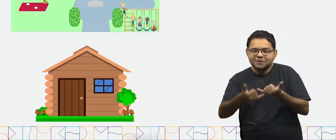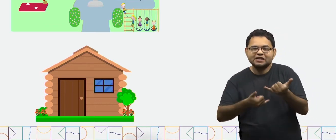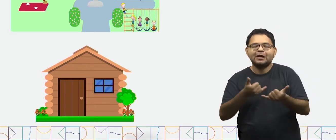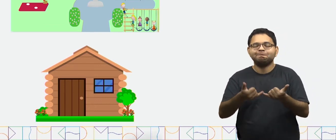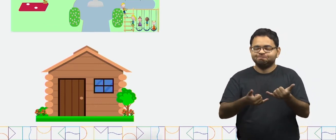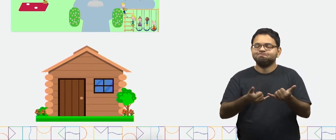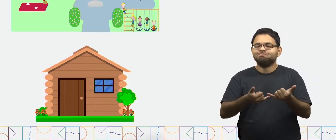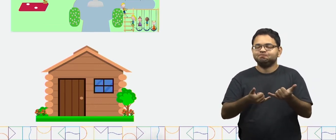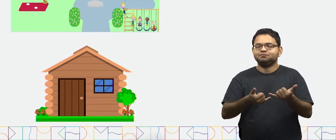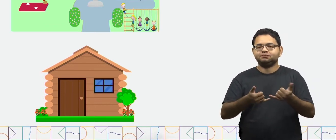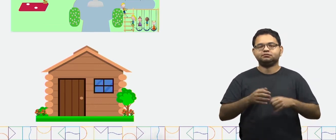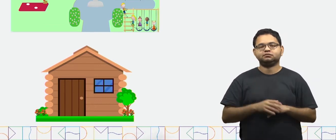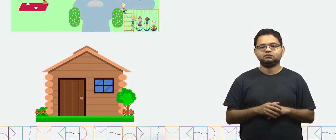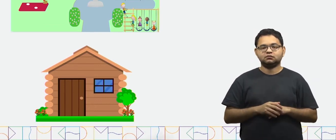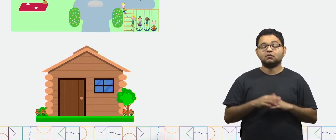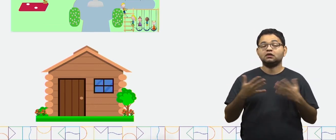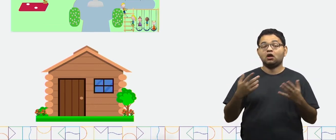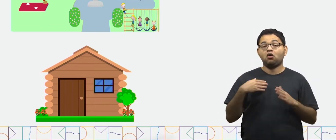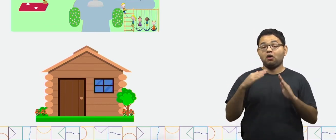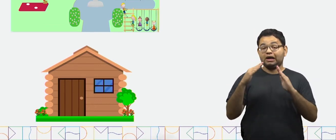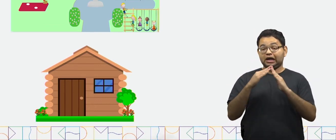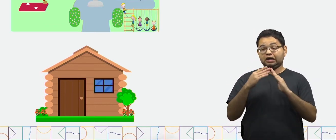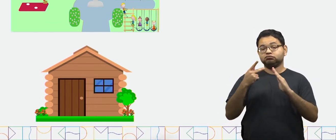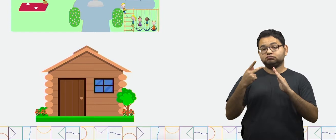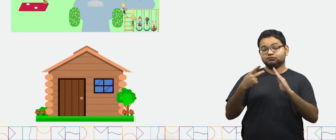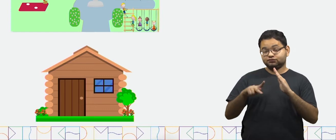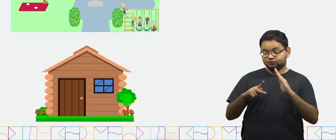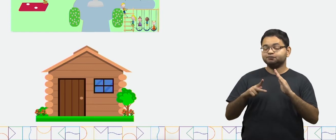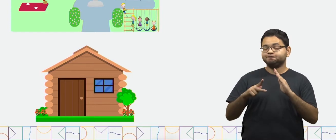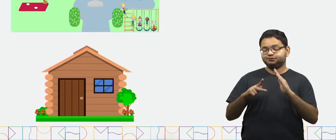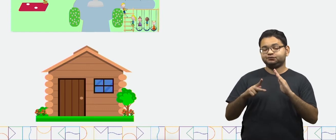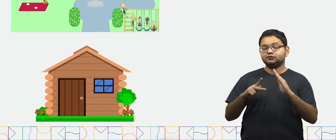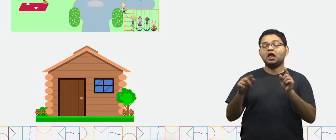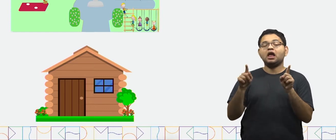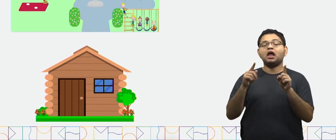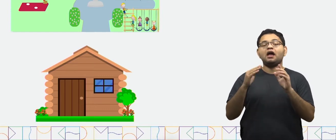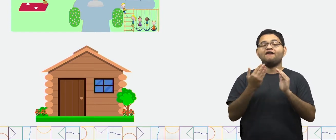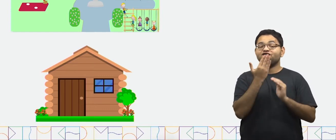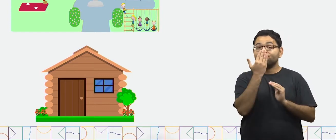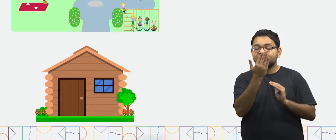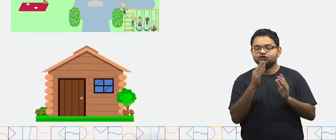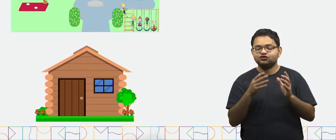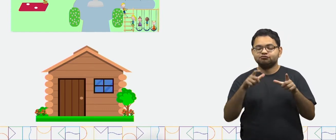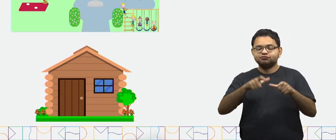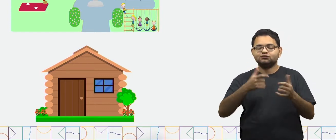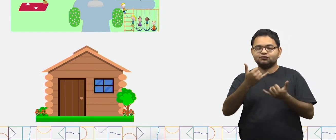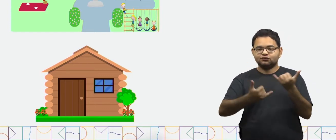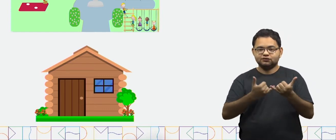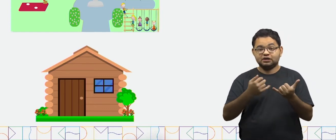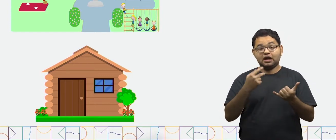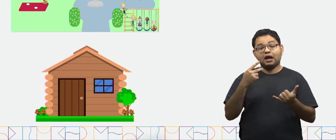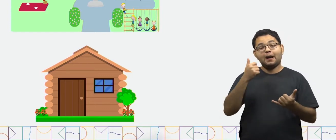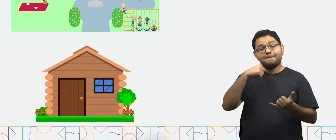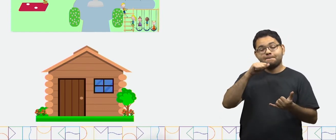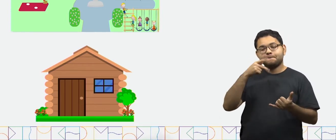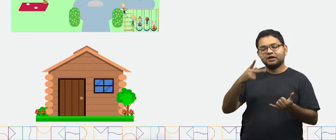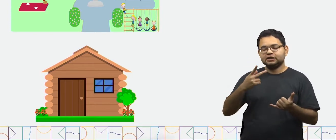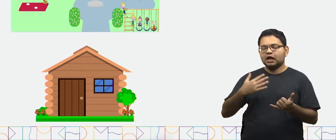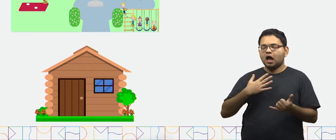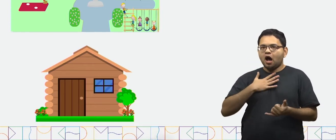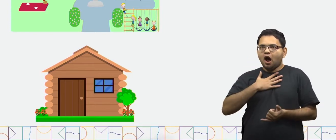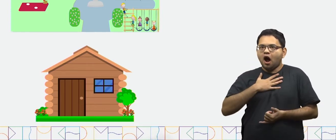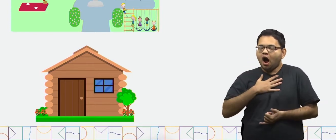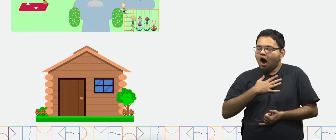brincar. Sua casa fica na frente da praça e sua mãe é uma apaixonada por plantas.